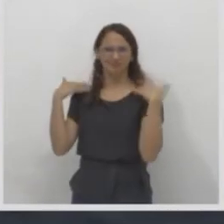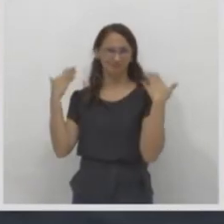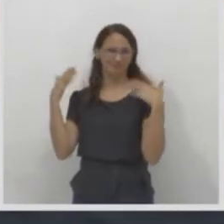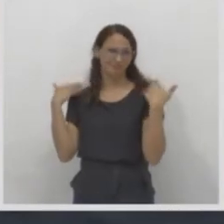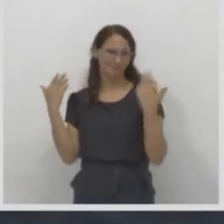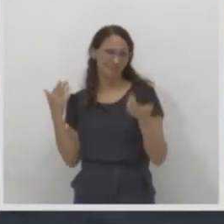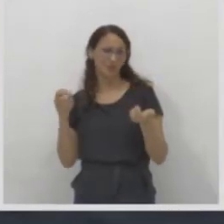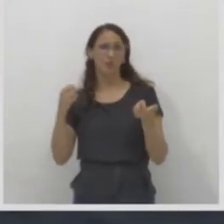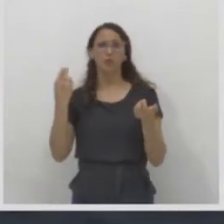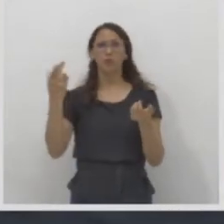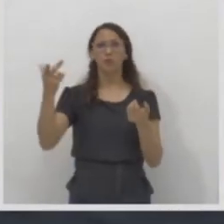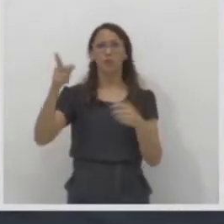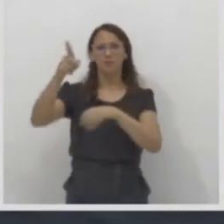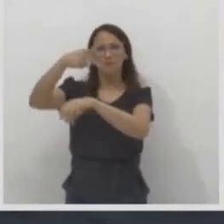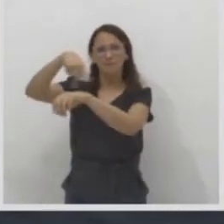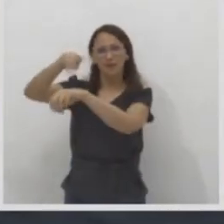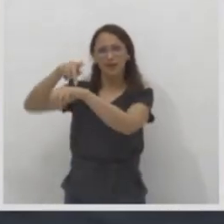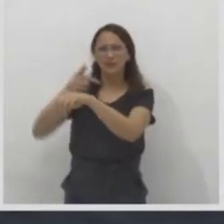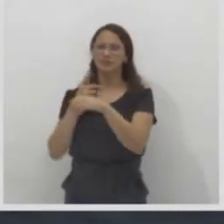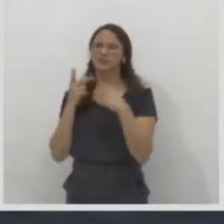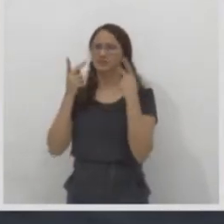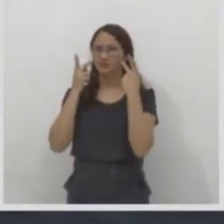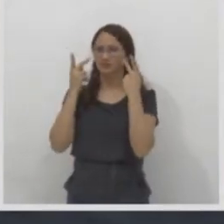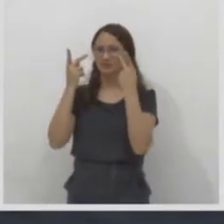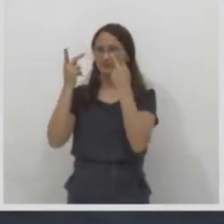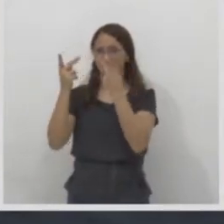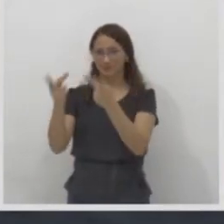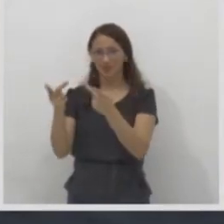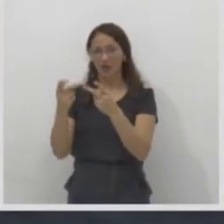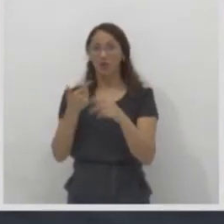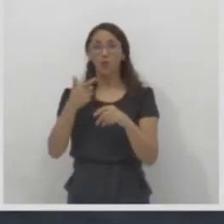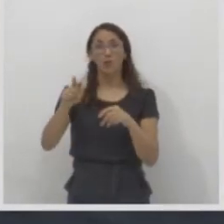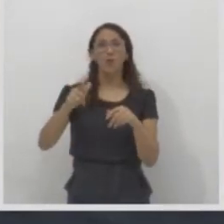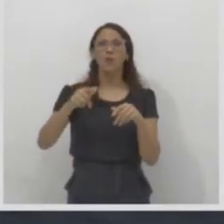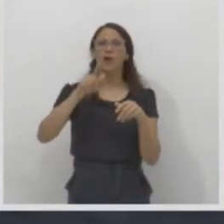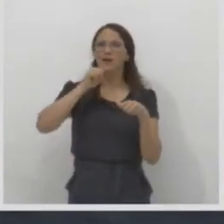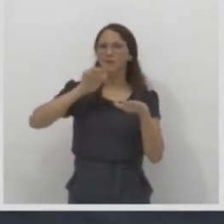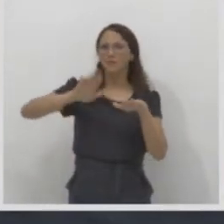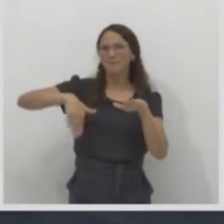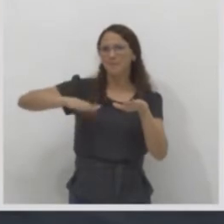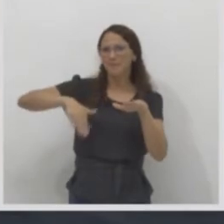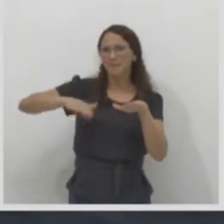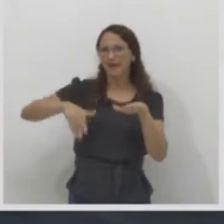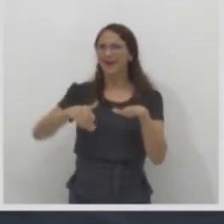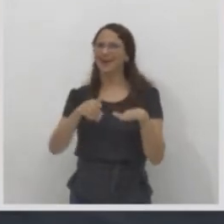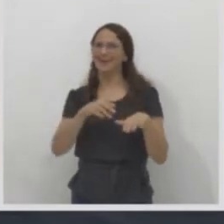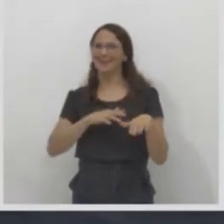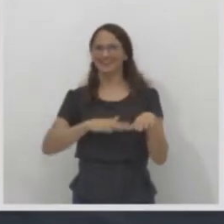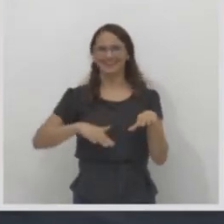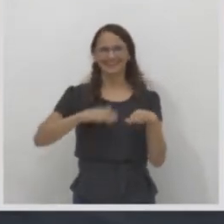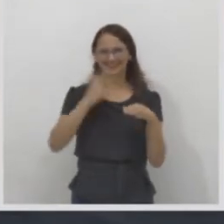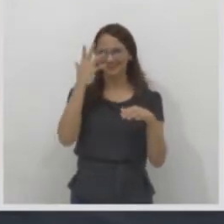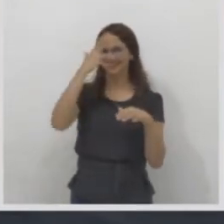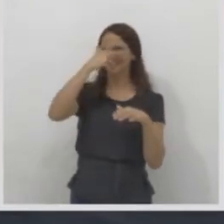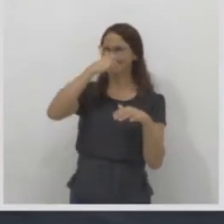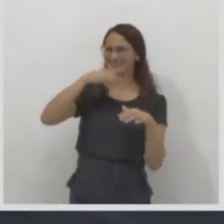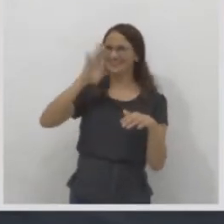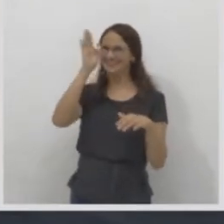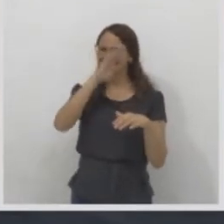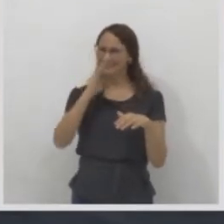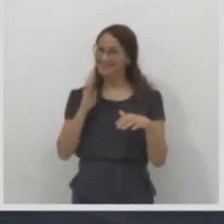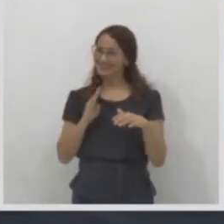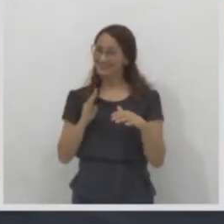ou visitar as belas praias do Nordeste brasileiro. Isso é uma migração espontânea.